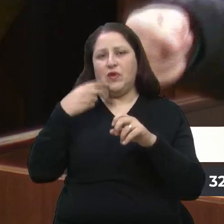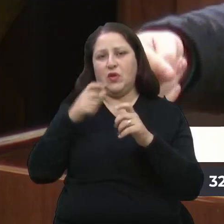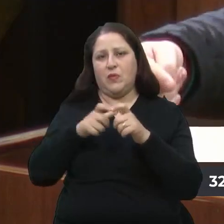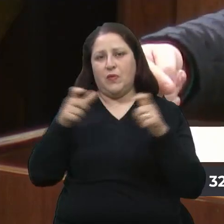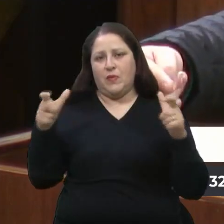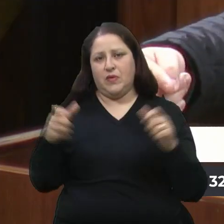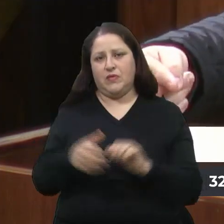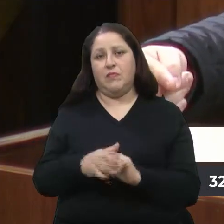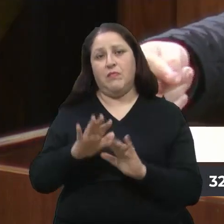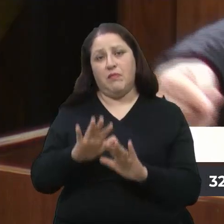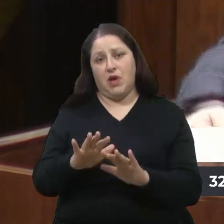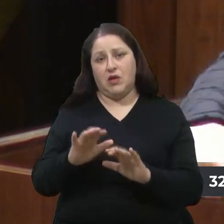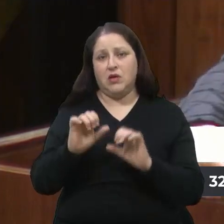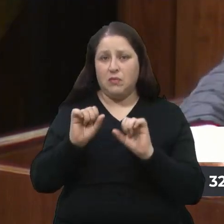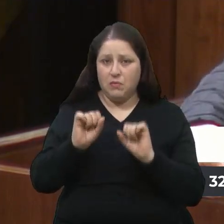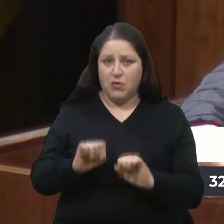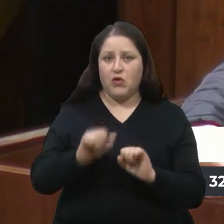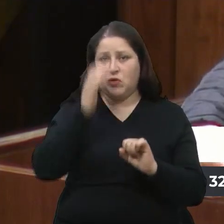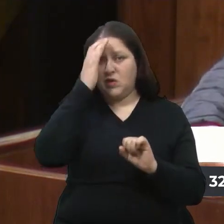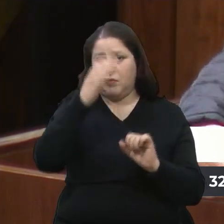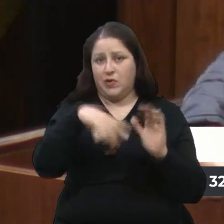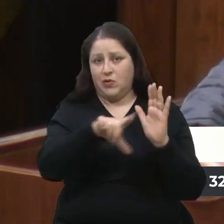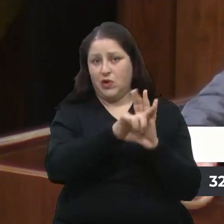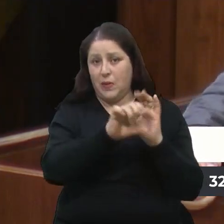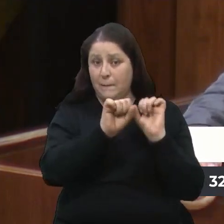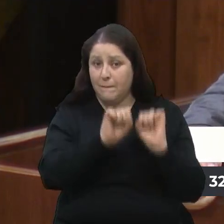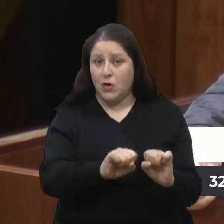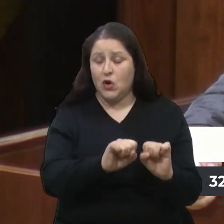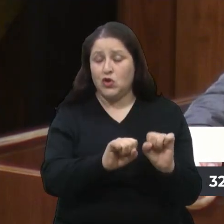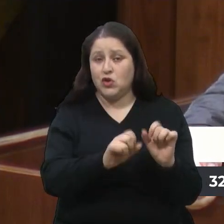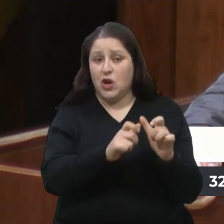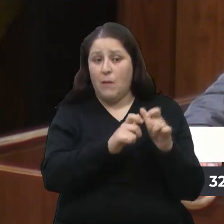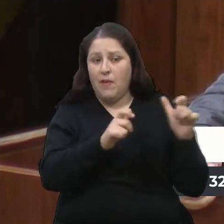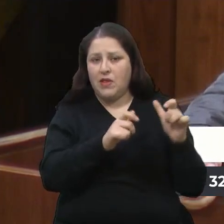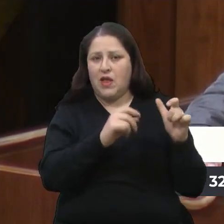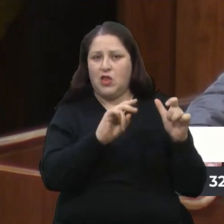dois vereadores, legalmente. Mesmo nós podendo.